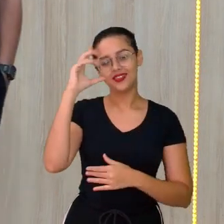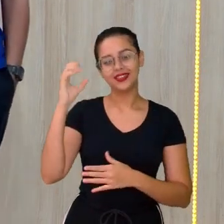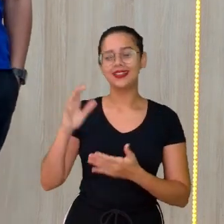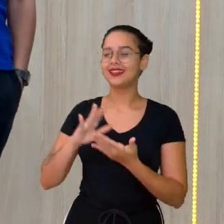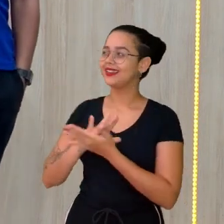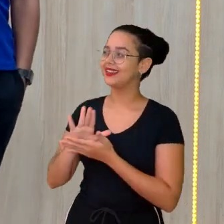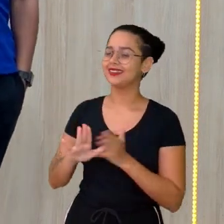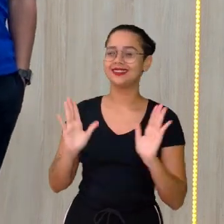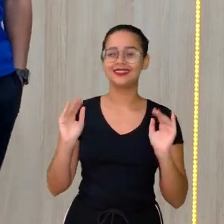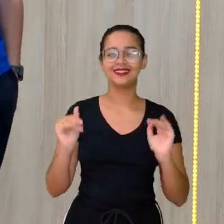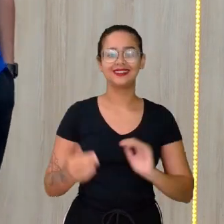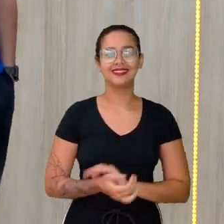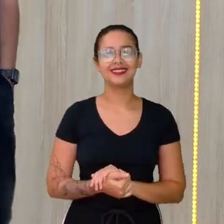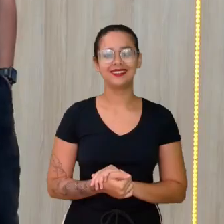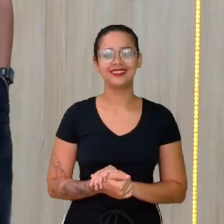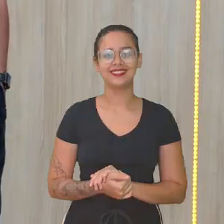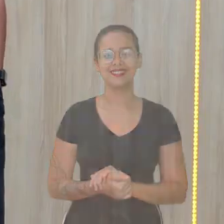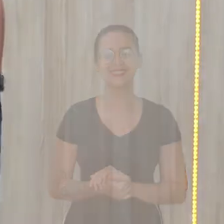Hasta la Vitória.